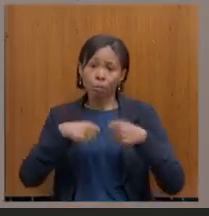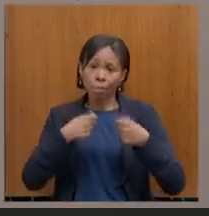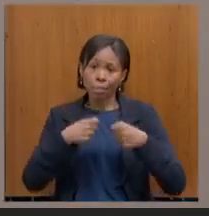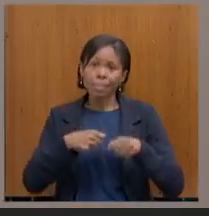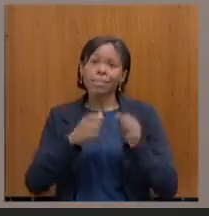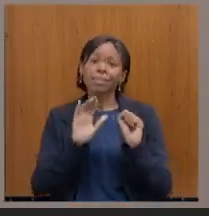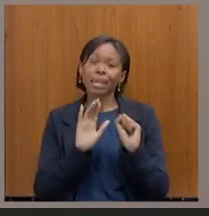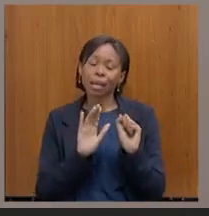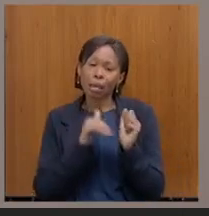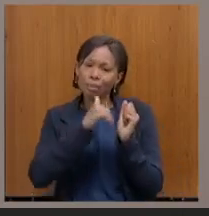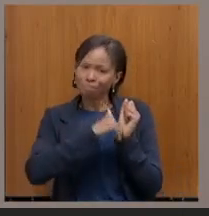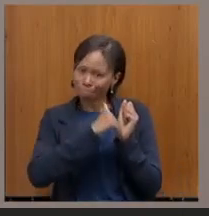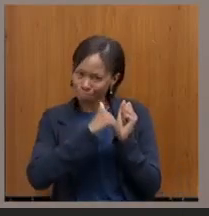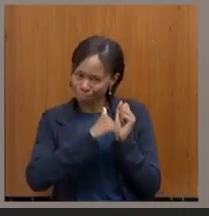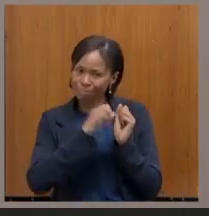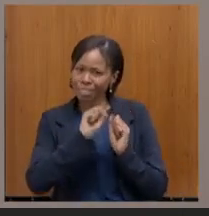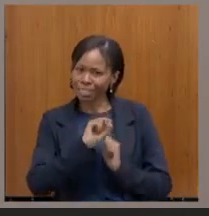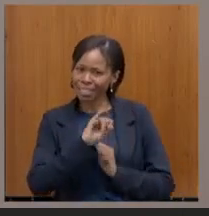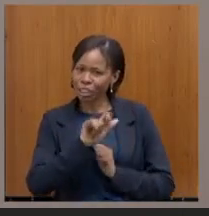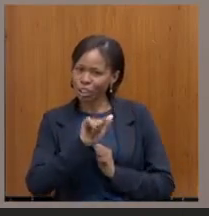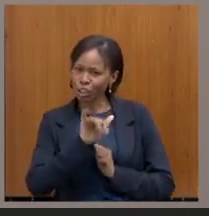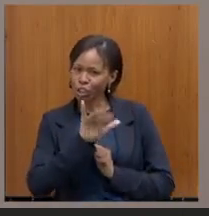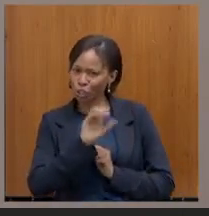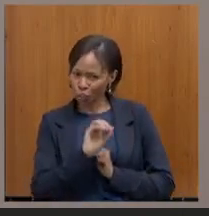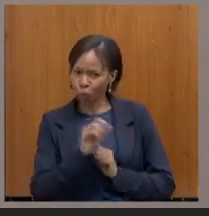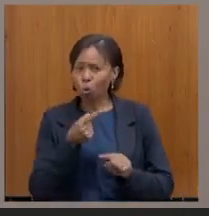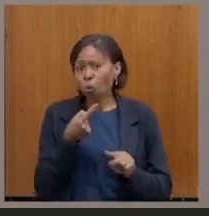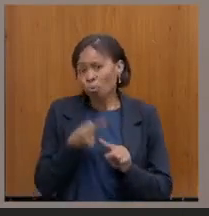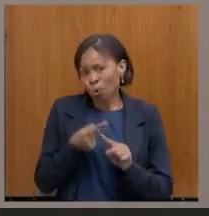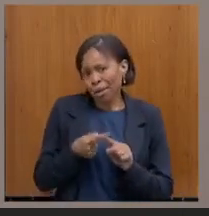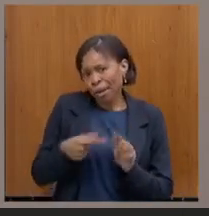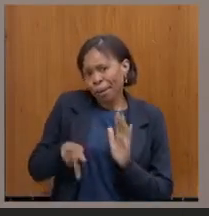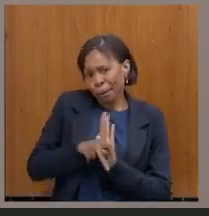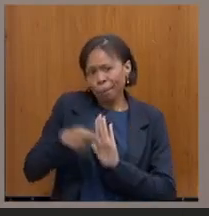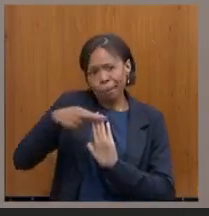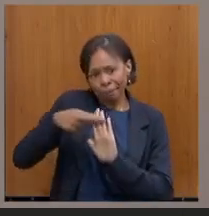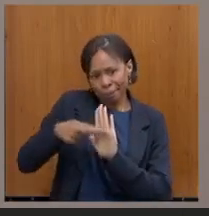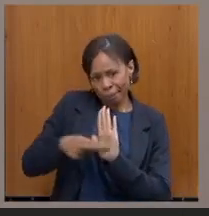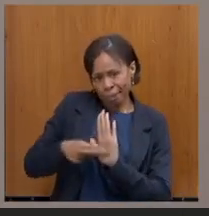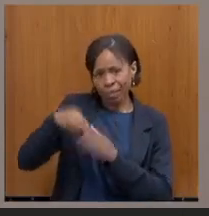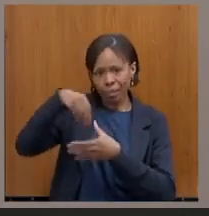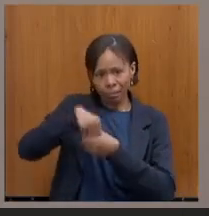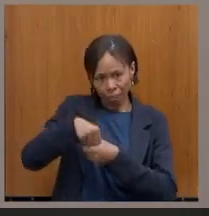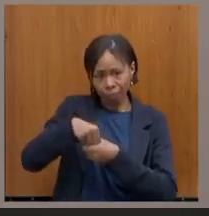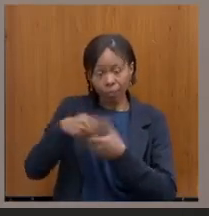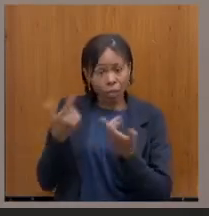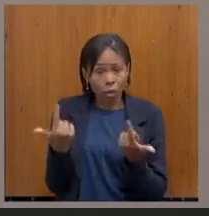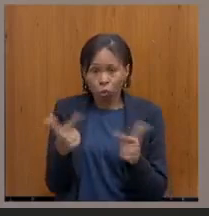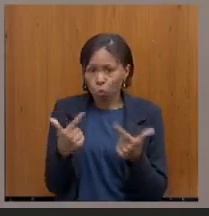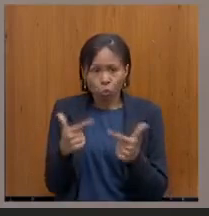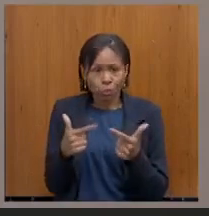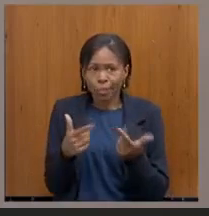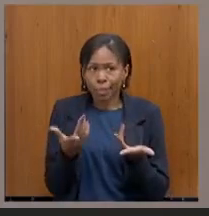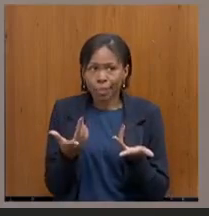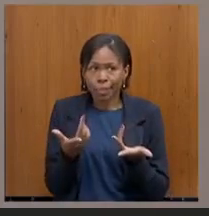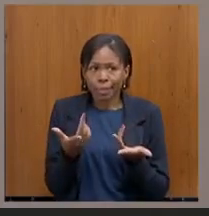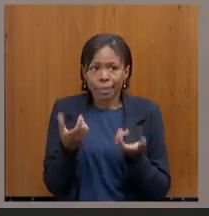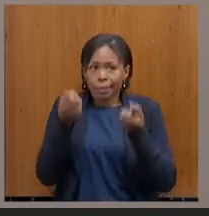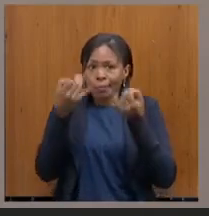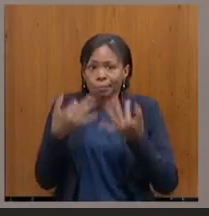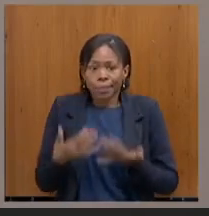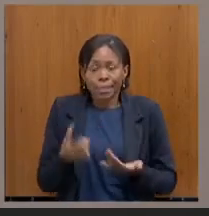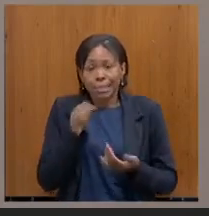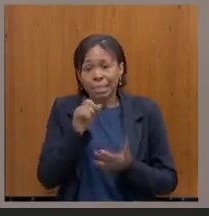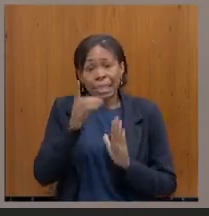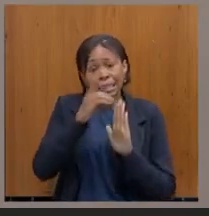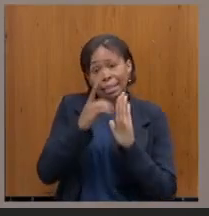sigilo por conta de uma... Me permita aqui, uma suposta normativa interna, não há ainda um termo claro, se é um decreto, se é algo mais da